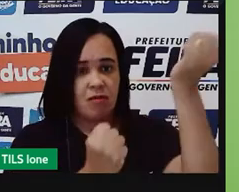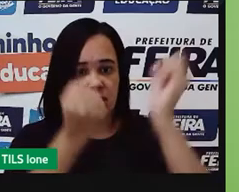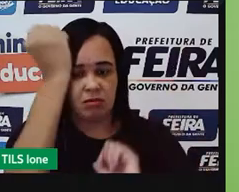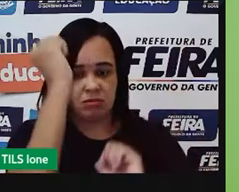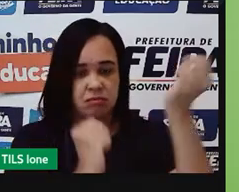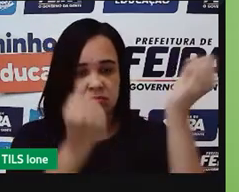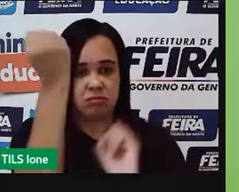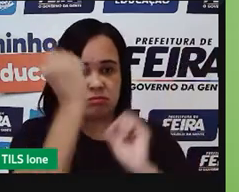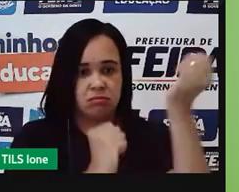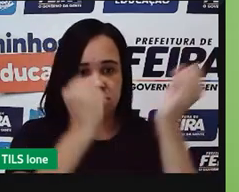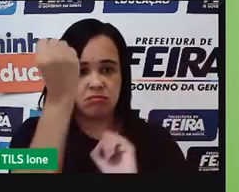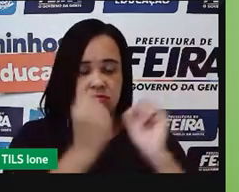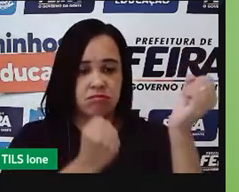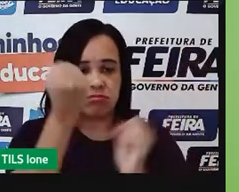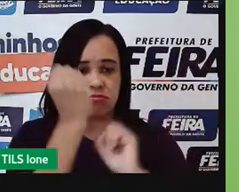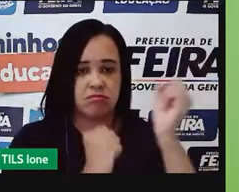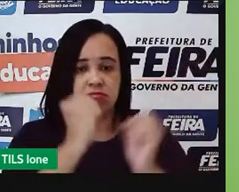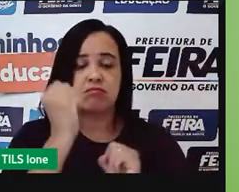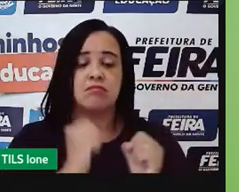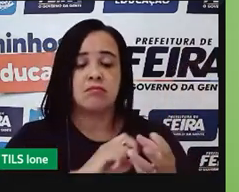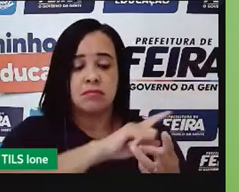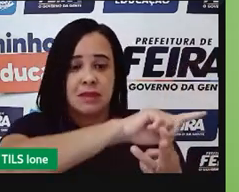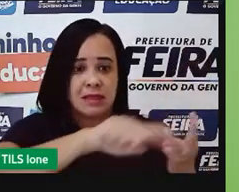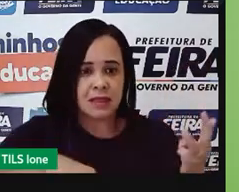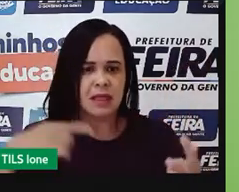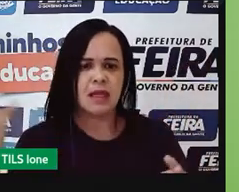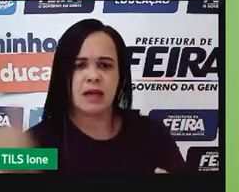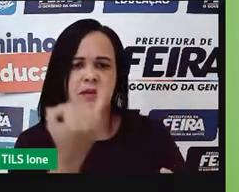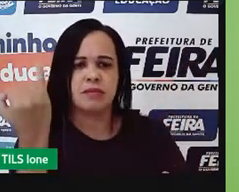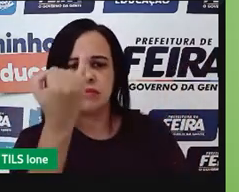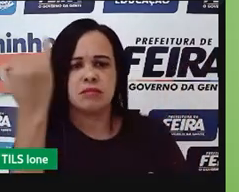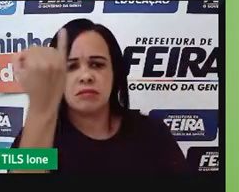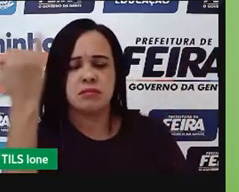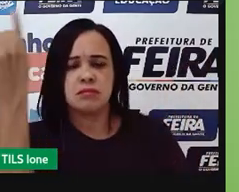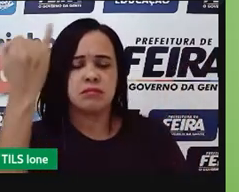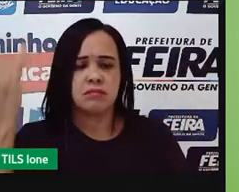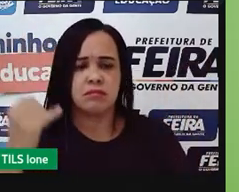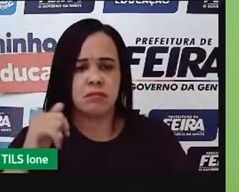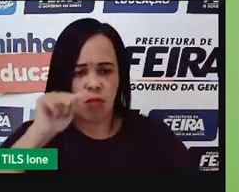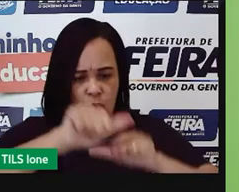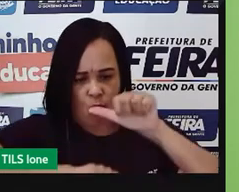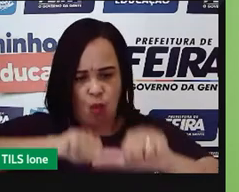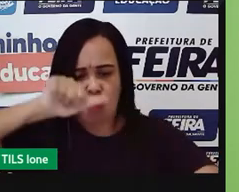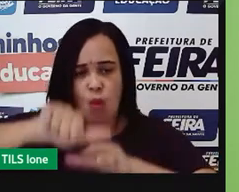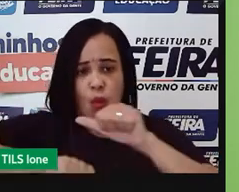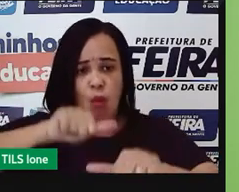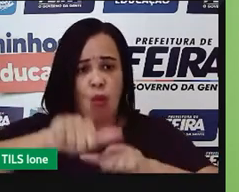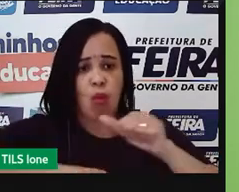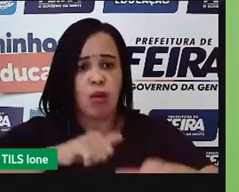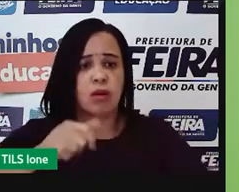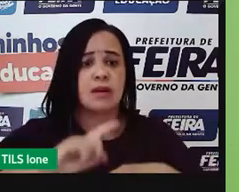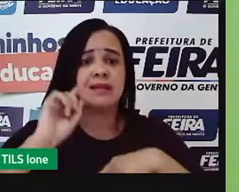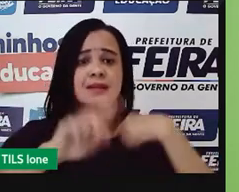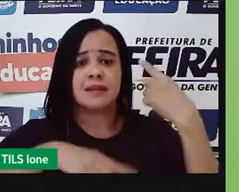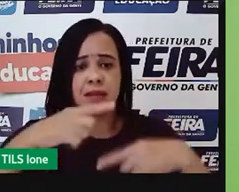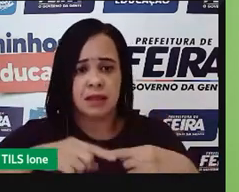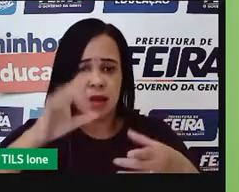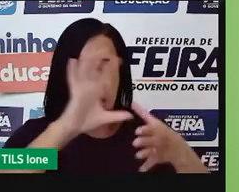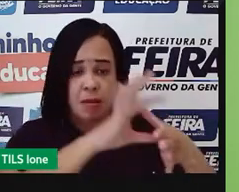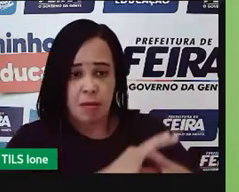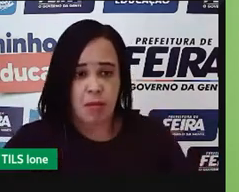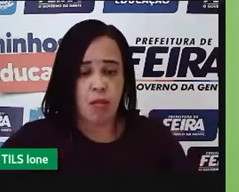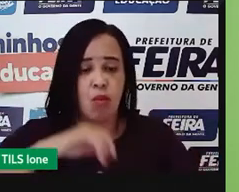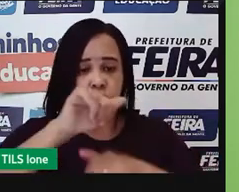que vão beneficiar esses produtos e depois esses produtos são levados para o setor terciário, que é o setor de